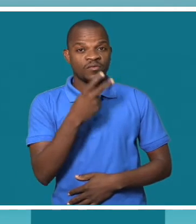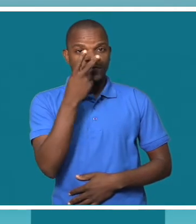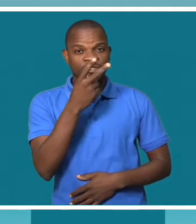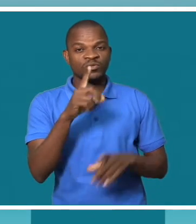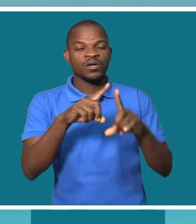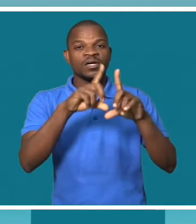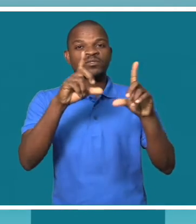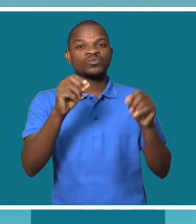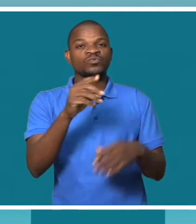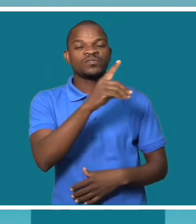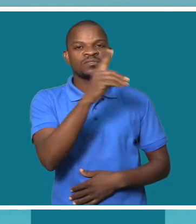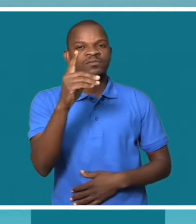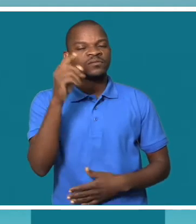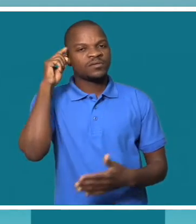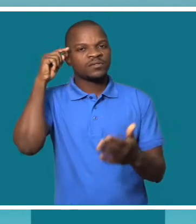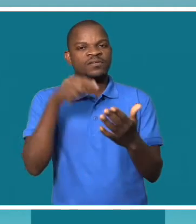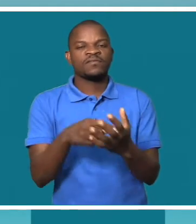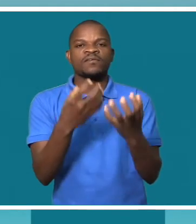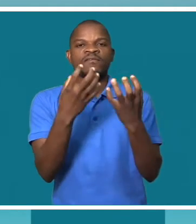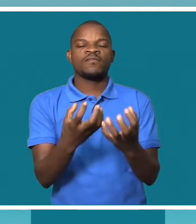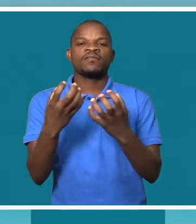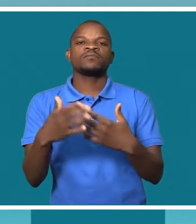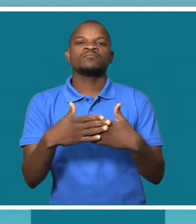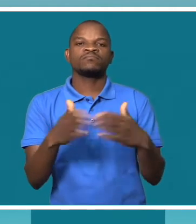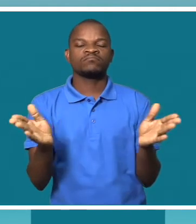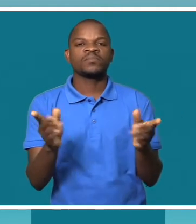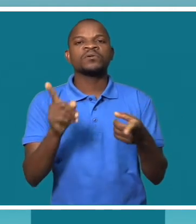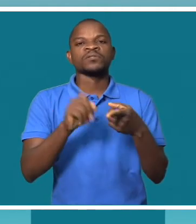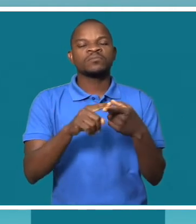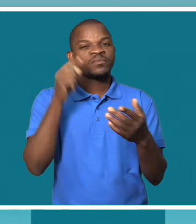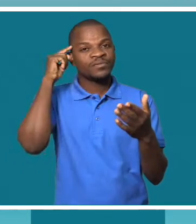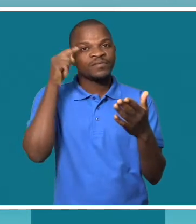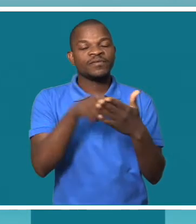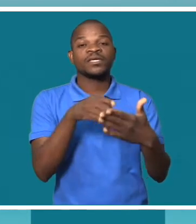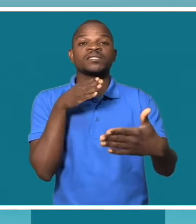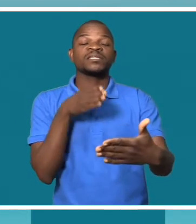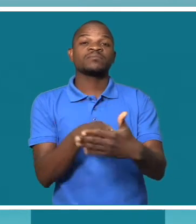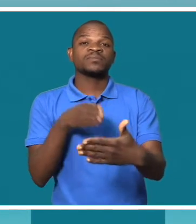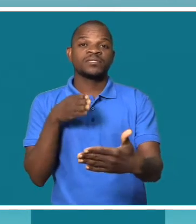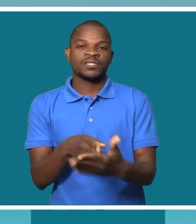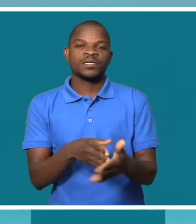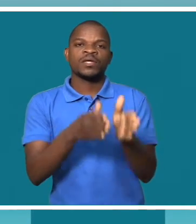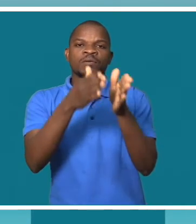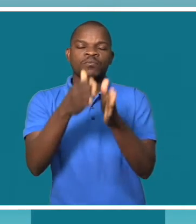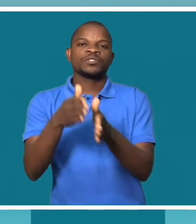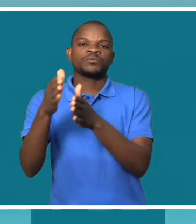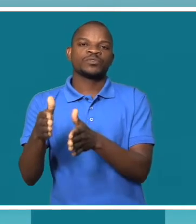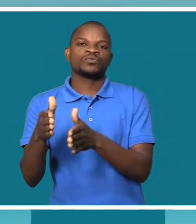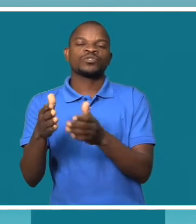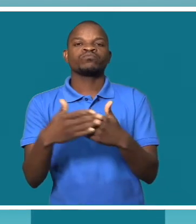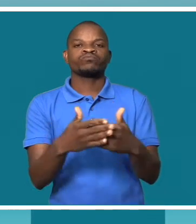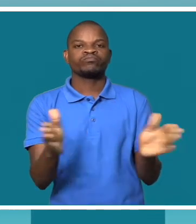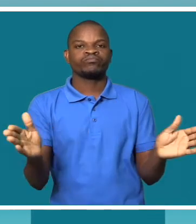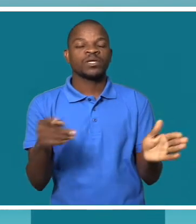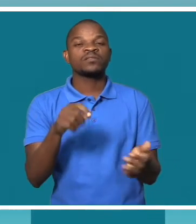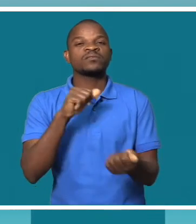Moçambique como falta de abertura, como as barreiras impedem que as pessoas que tenham deficiência saiam. Este é o